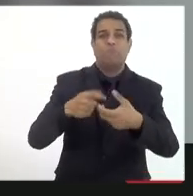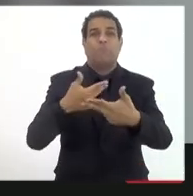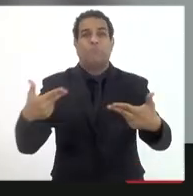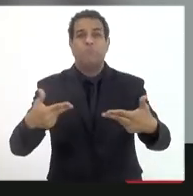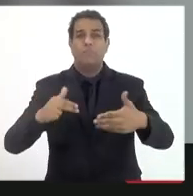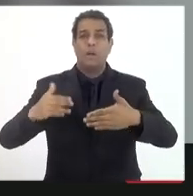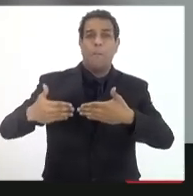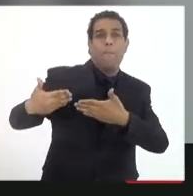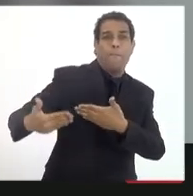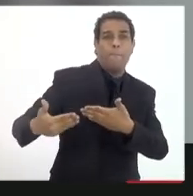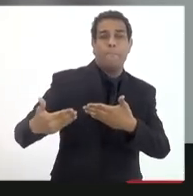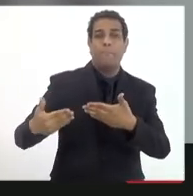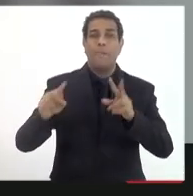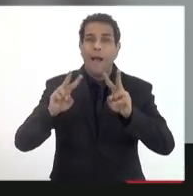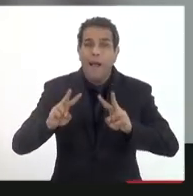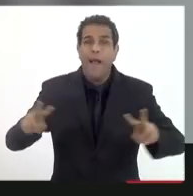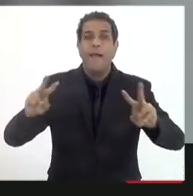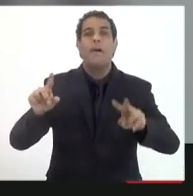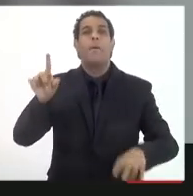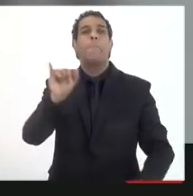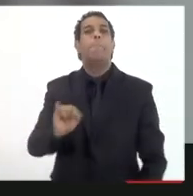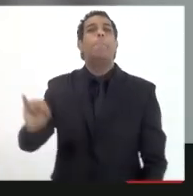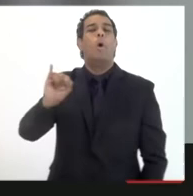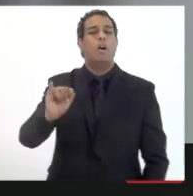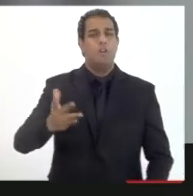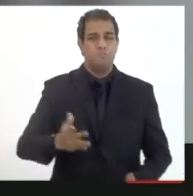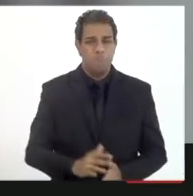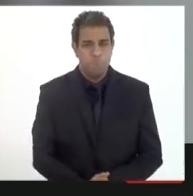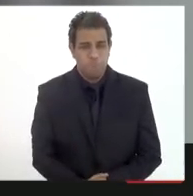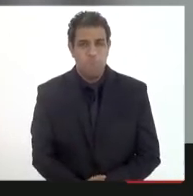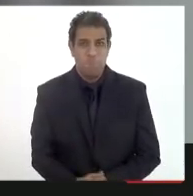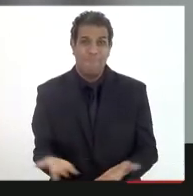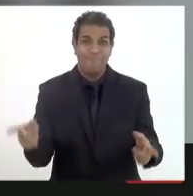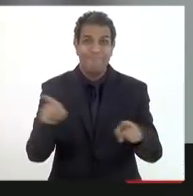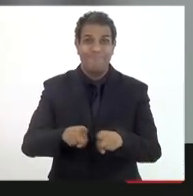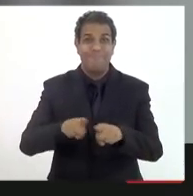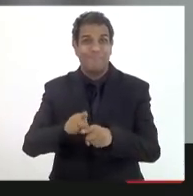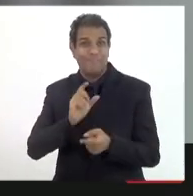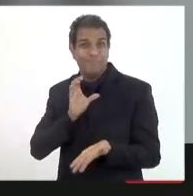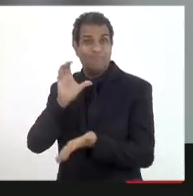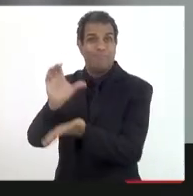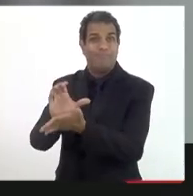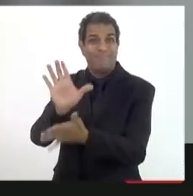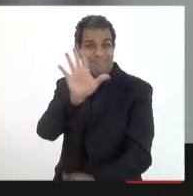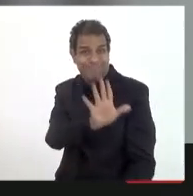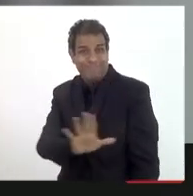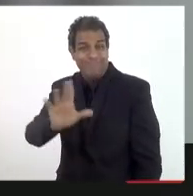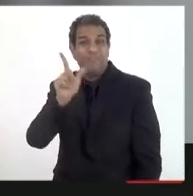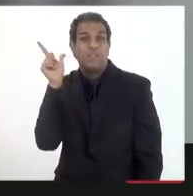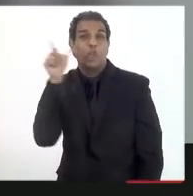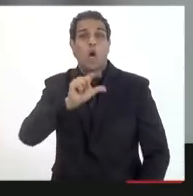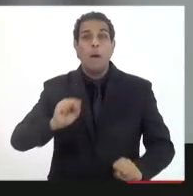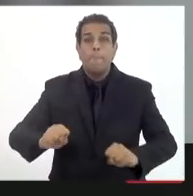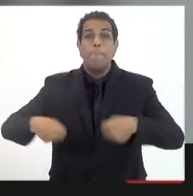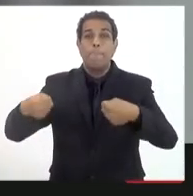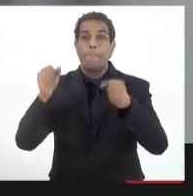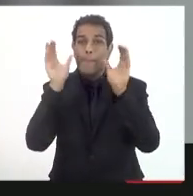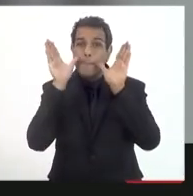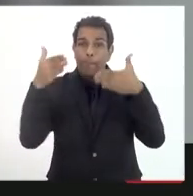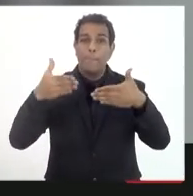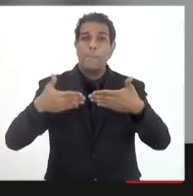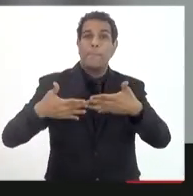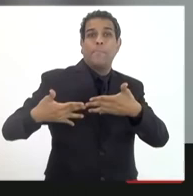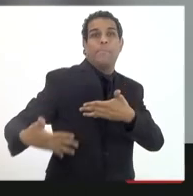governos acho que esse é um ponto extremamente importante já que é um fundo soberano que pretende ter um olhar de longo